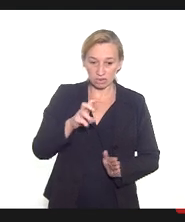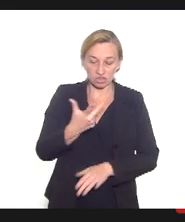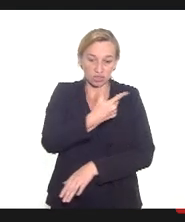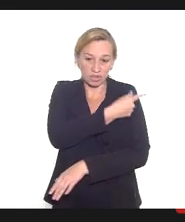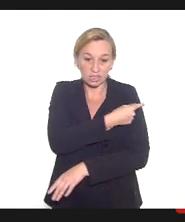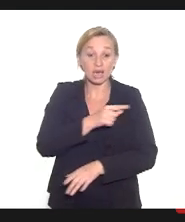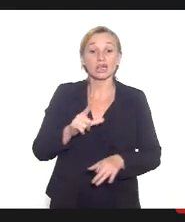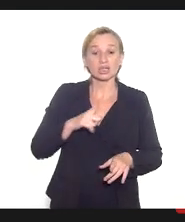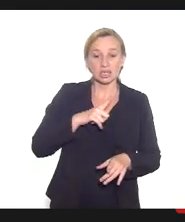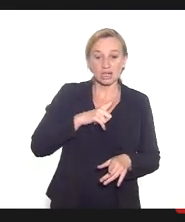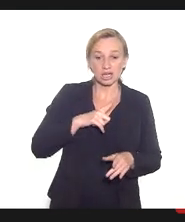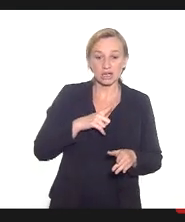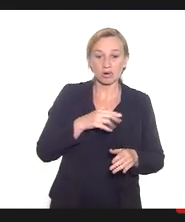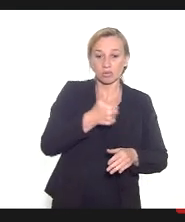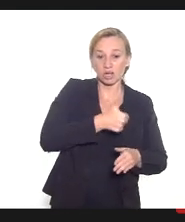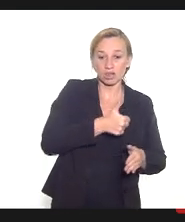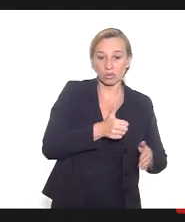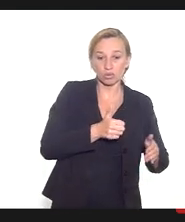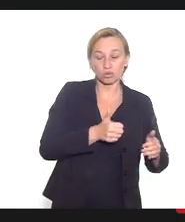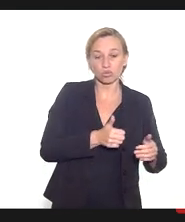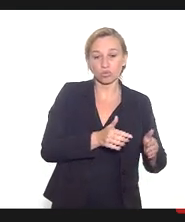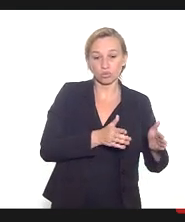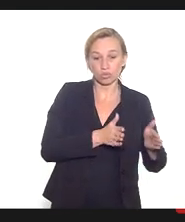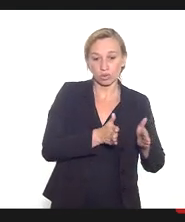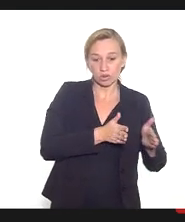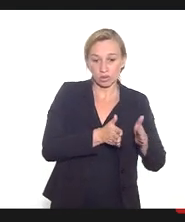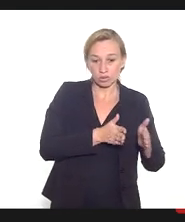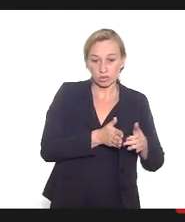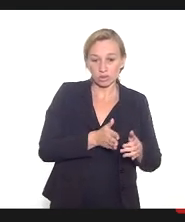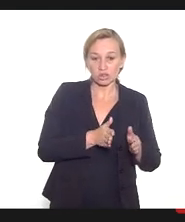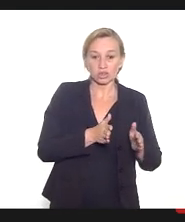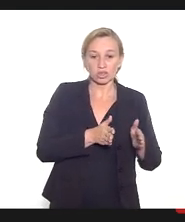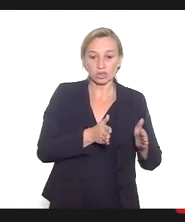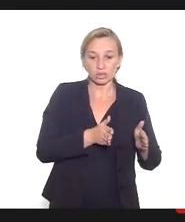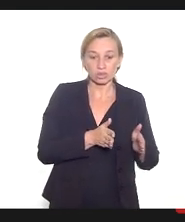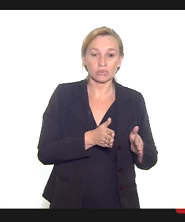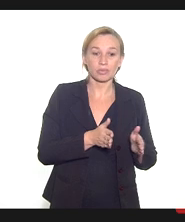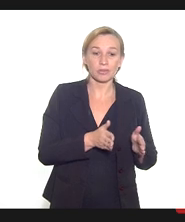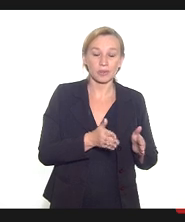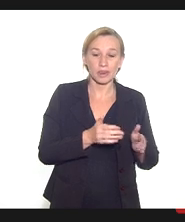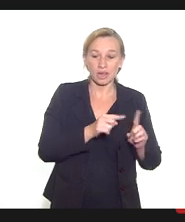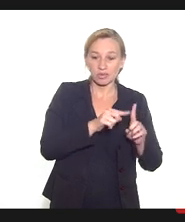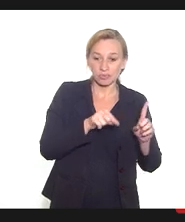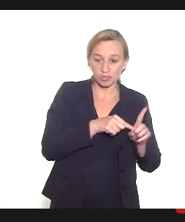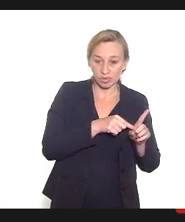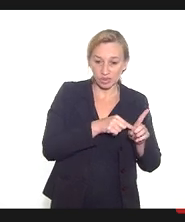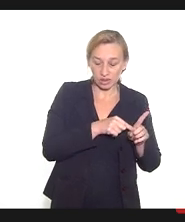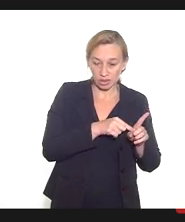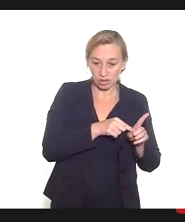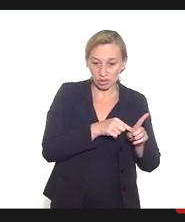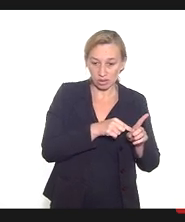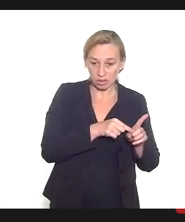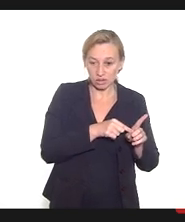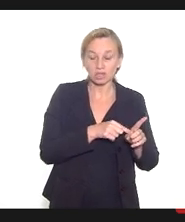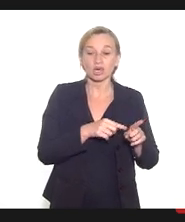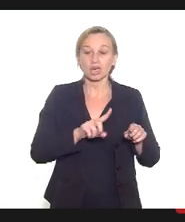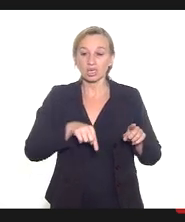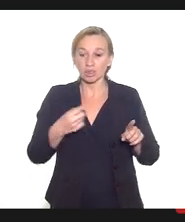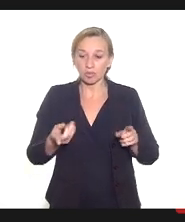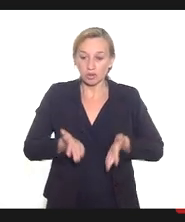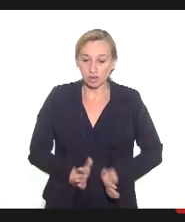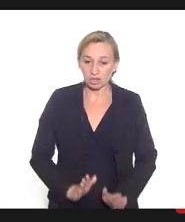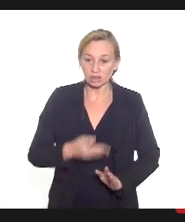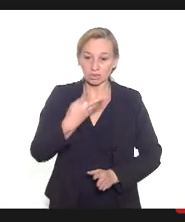sendo que haveria uma fase 1 para a cobertura das gestantes e puérperas com comorbidades, e uma fase 2, que